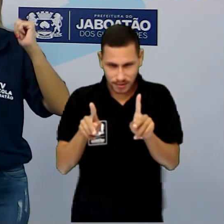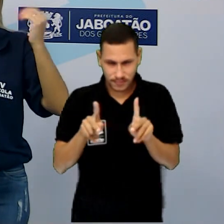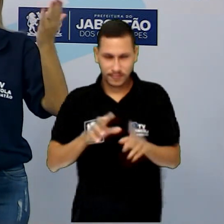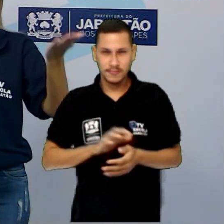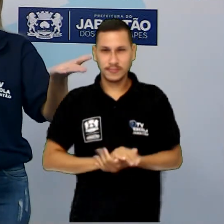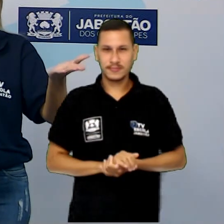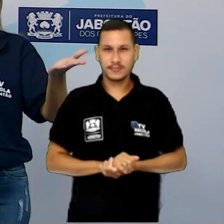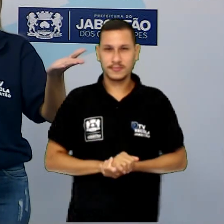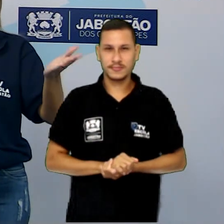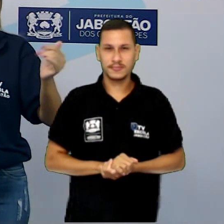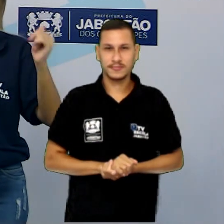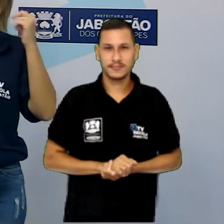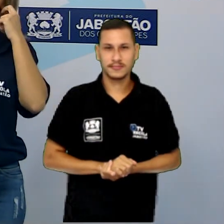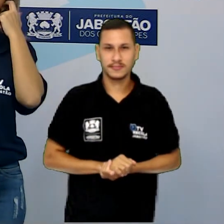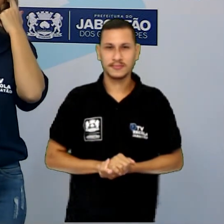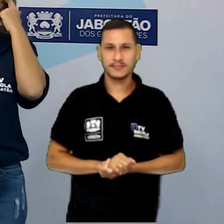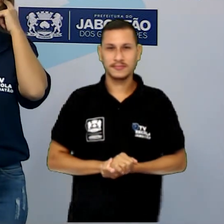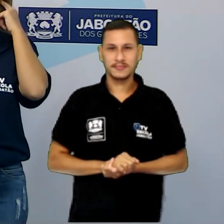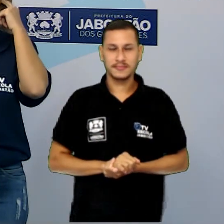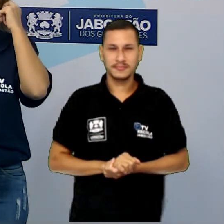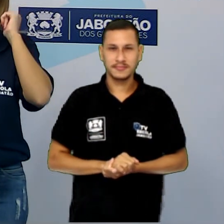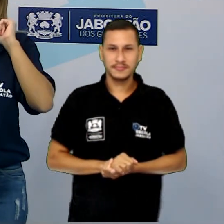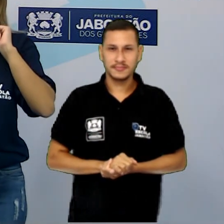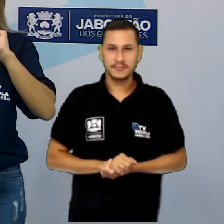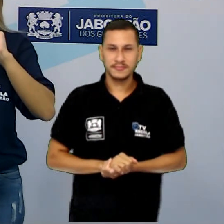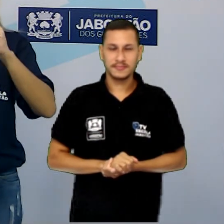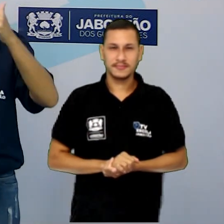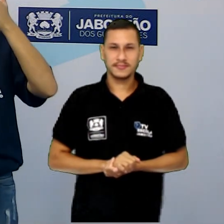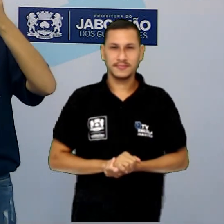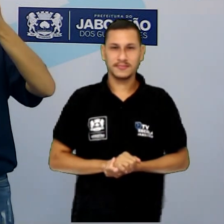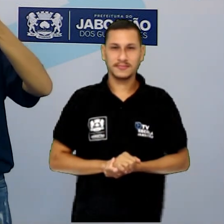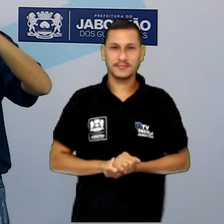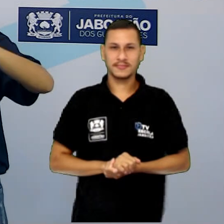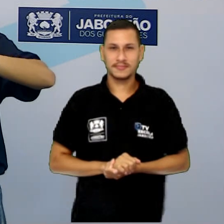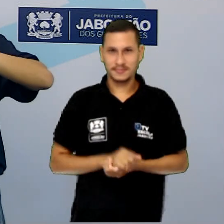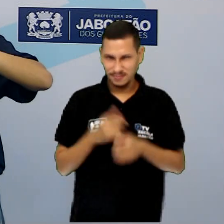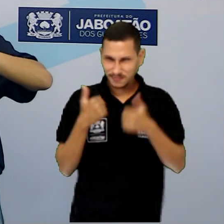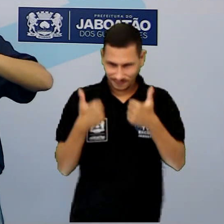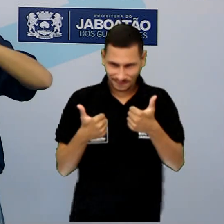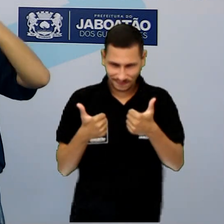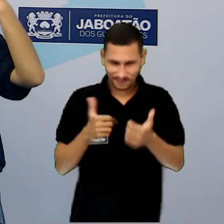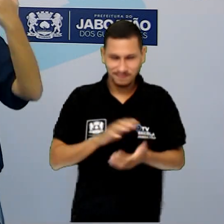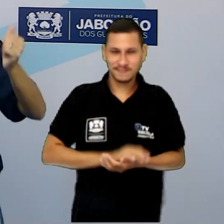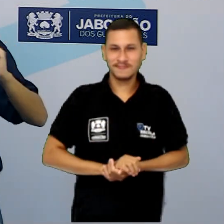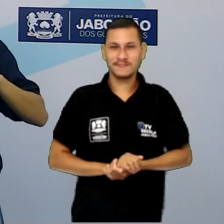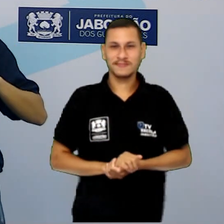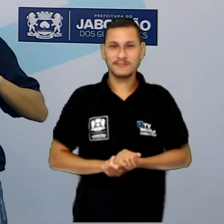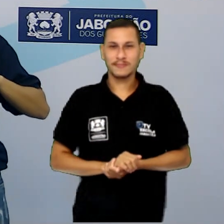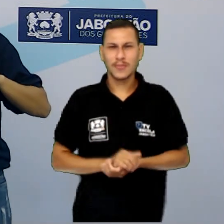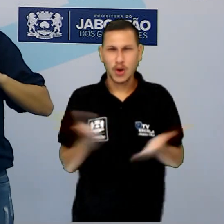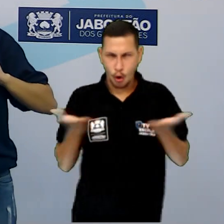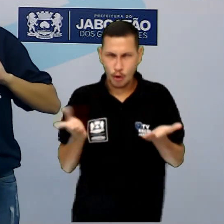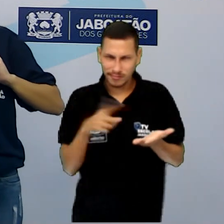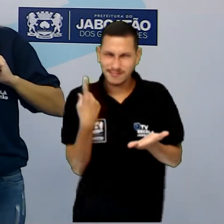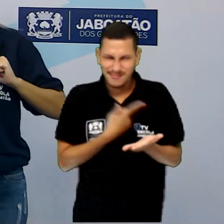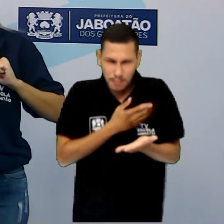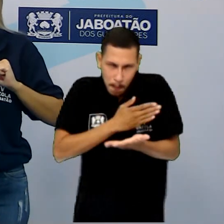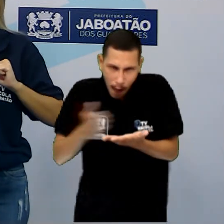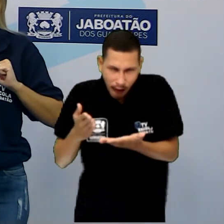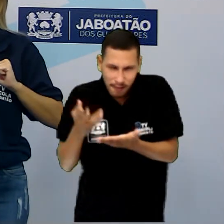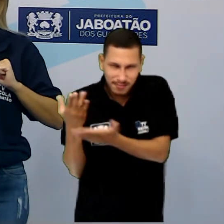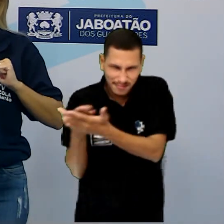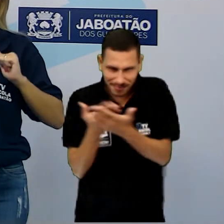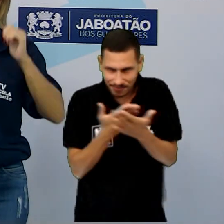levar esse material para a professora de vocês. Tá joia? Então, bora lá começar a nossa aula.